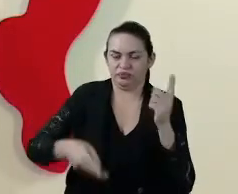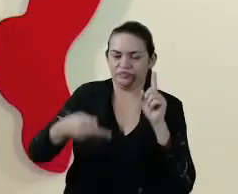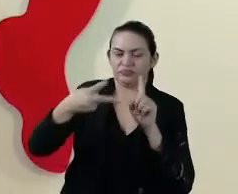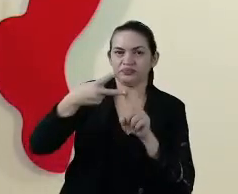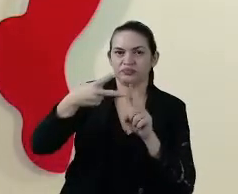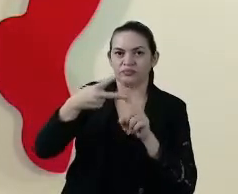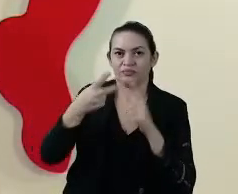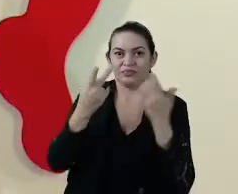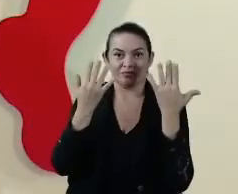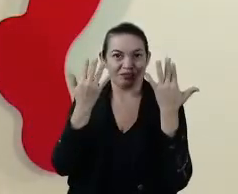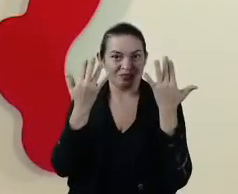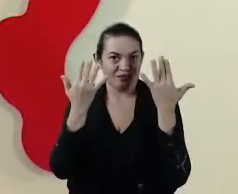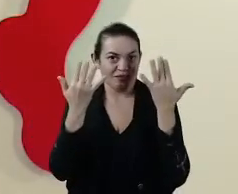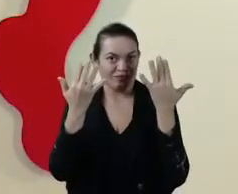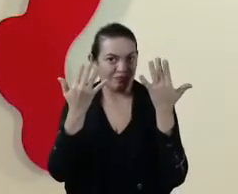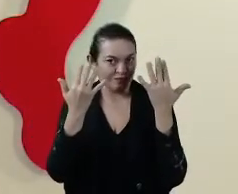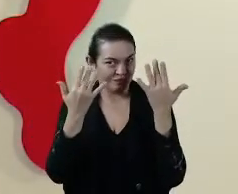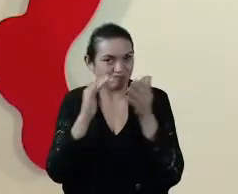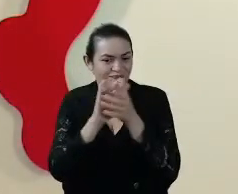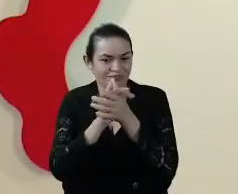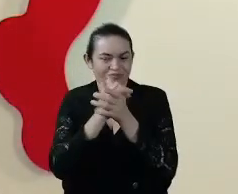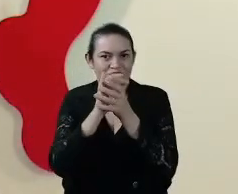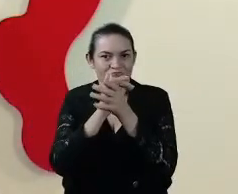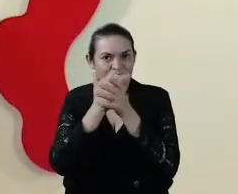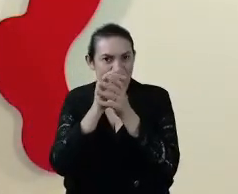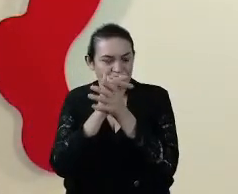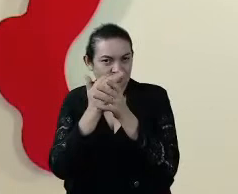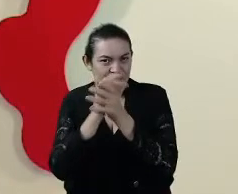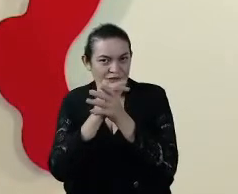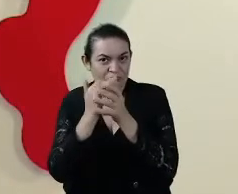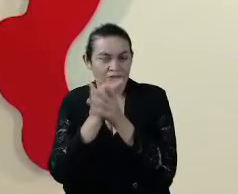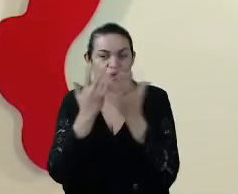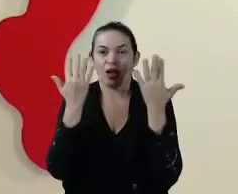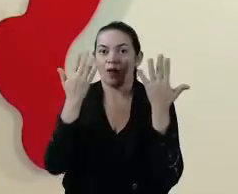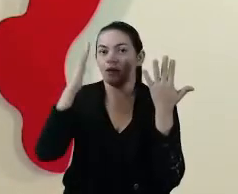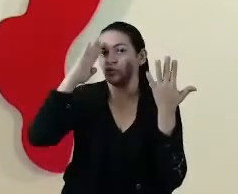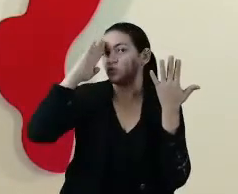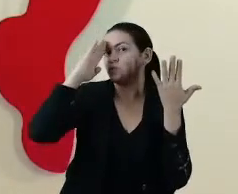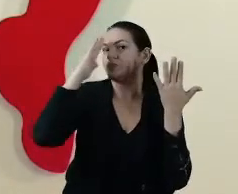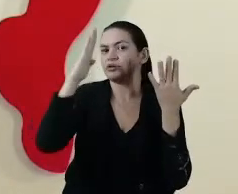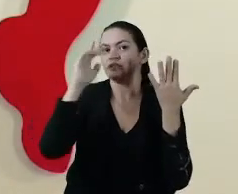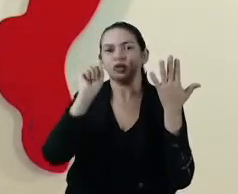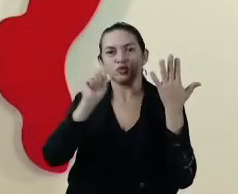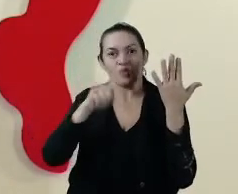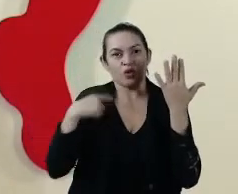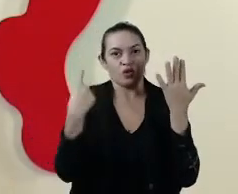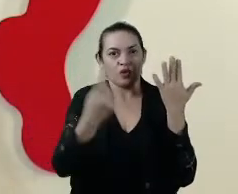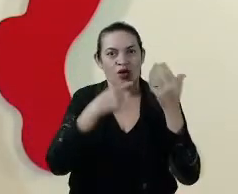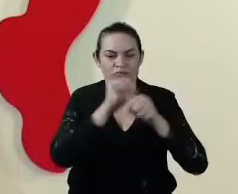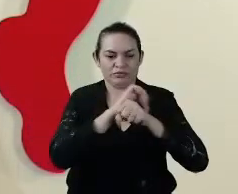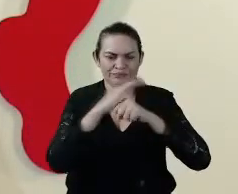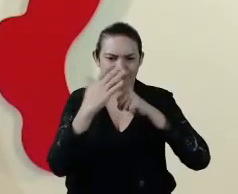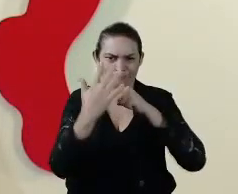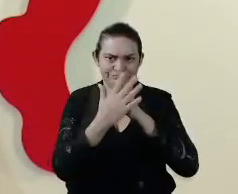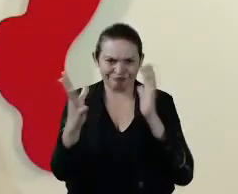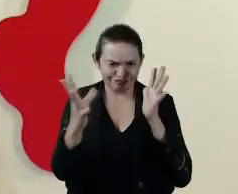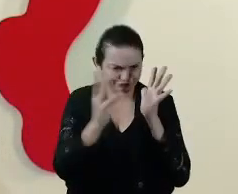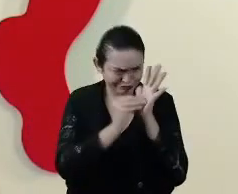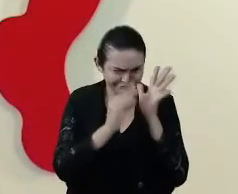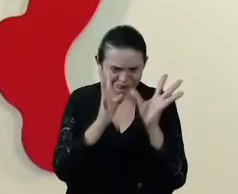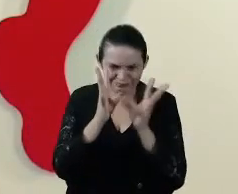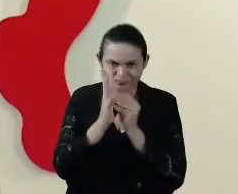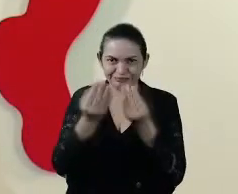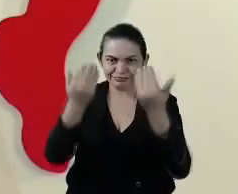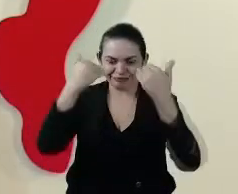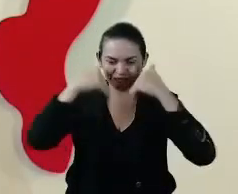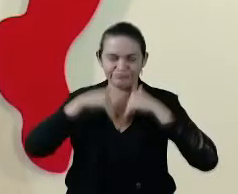Limpeza das mãos. As mãos são os principais vetores para que o coronavírus penetre no corpo humano.